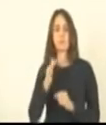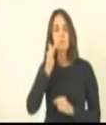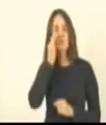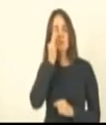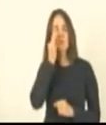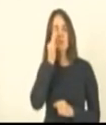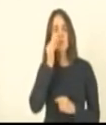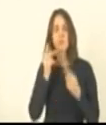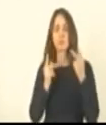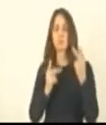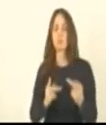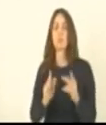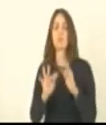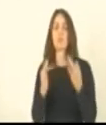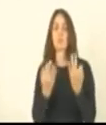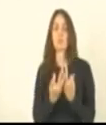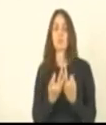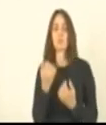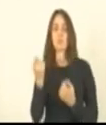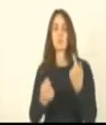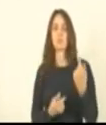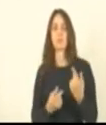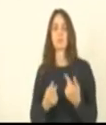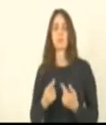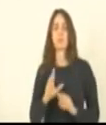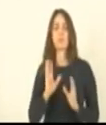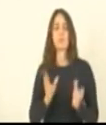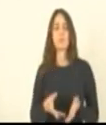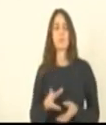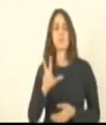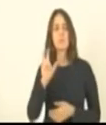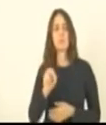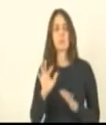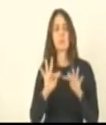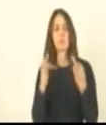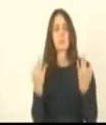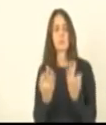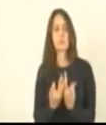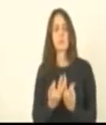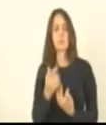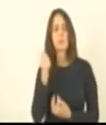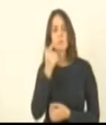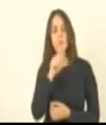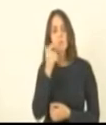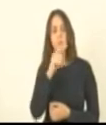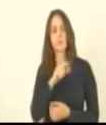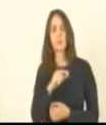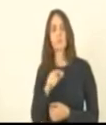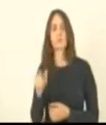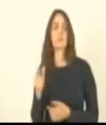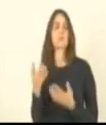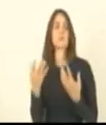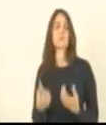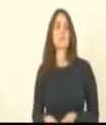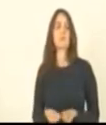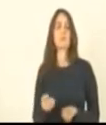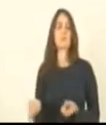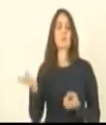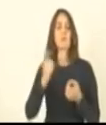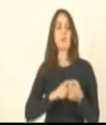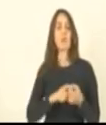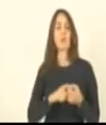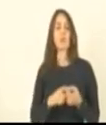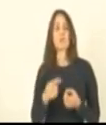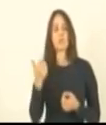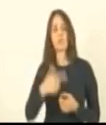famílias e em muitos dos casos com mais de 50 famílias nós conseguimos que elas recebessem de volta valores que